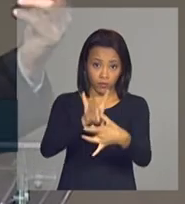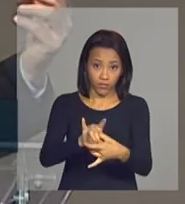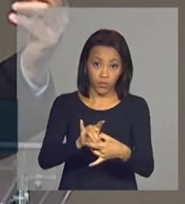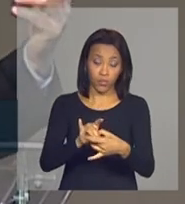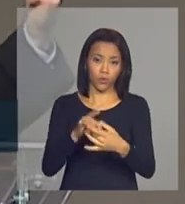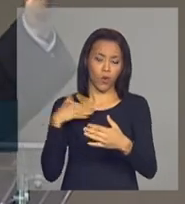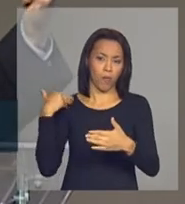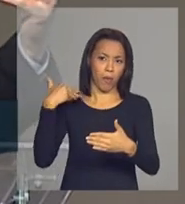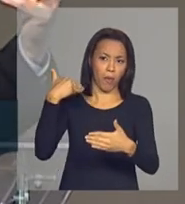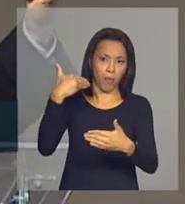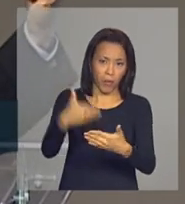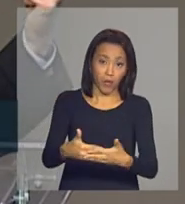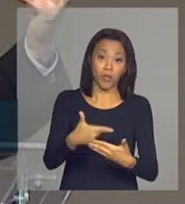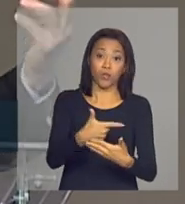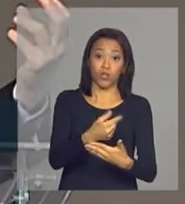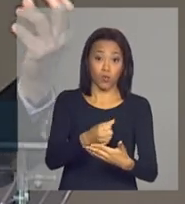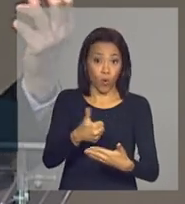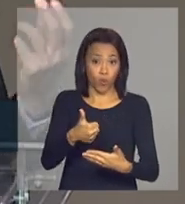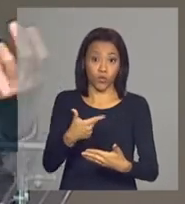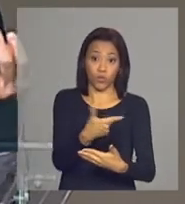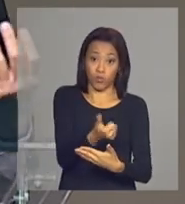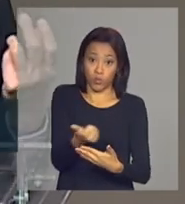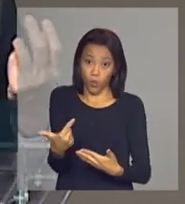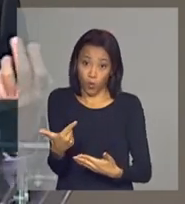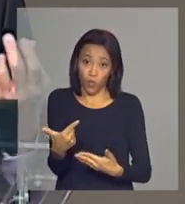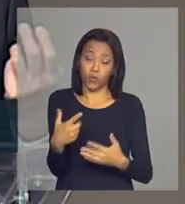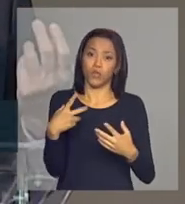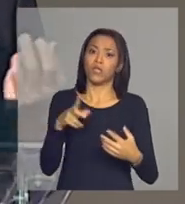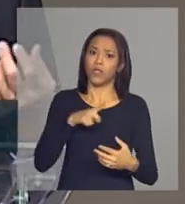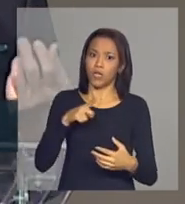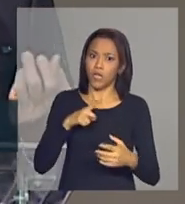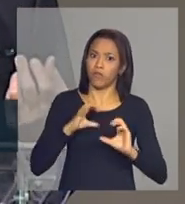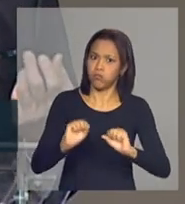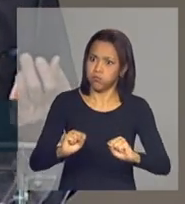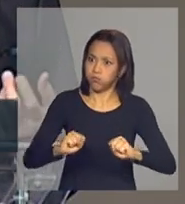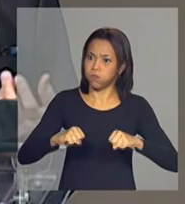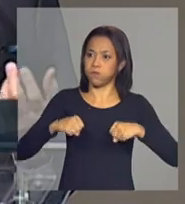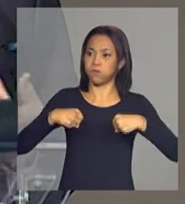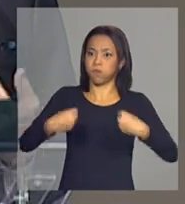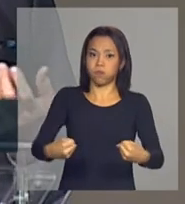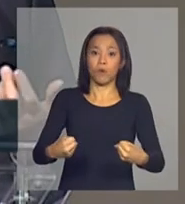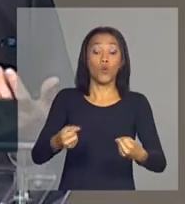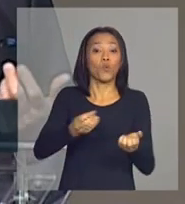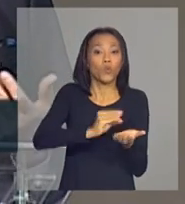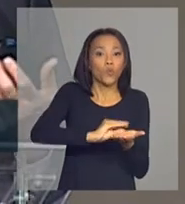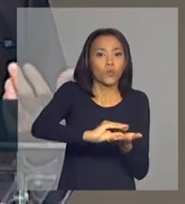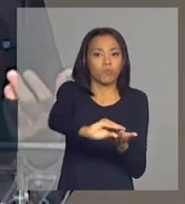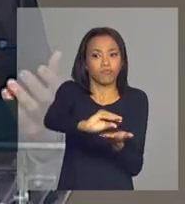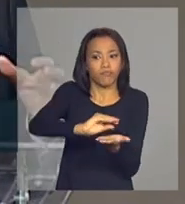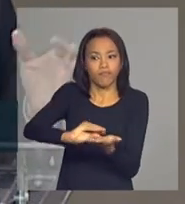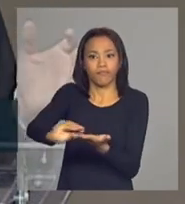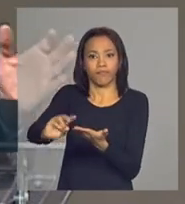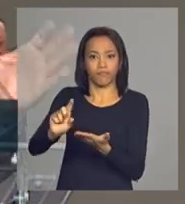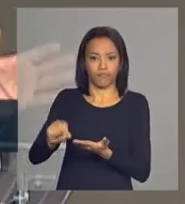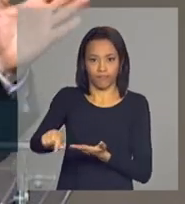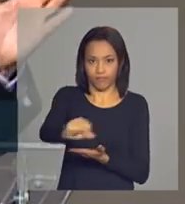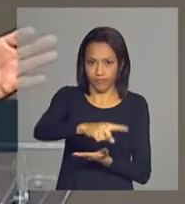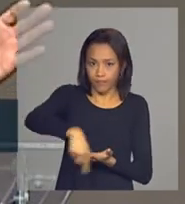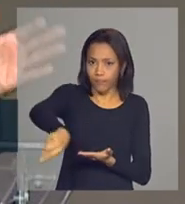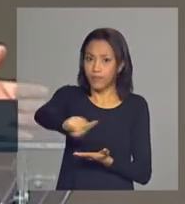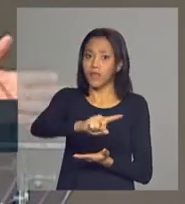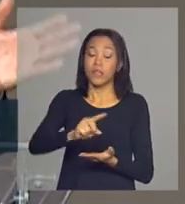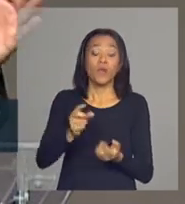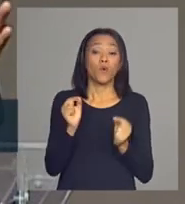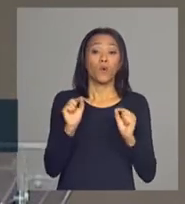longo de 2011 e 2012 houve um certo arrefecimento dos planos de investimento e eu devo chamar atenção para o fato de